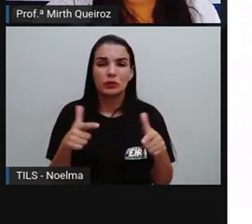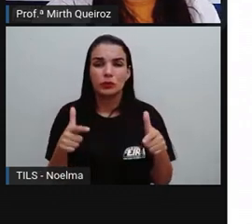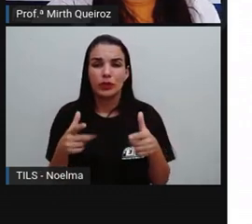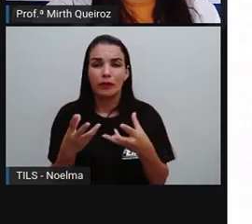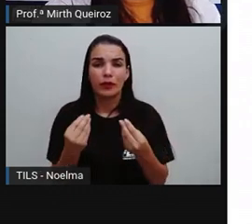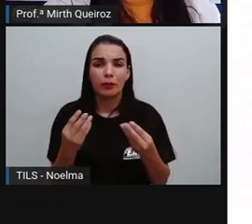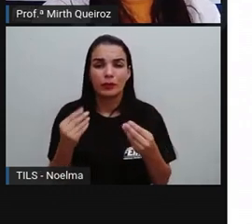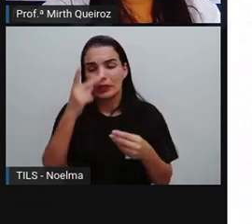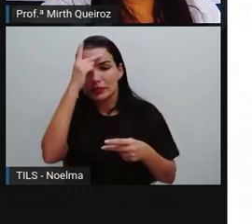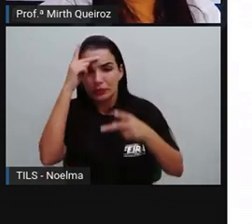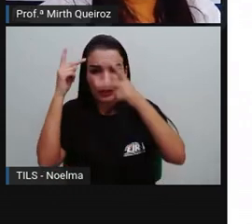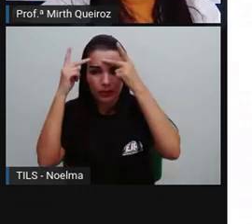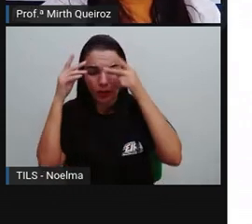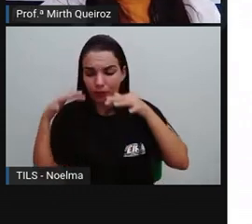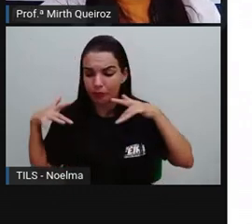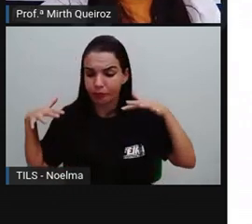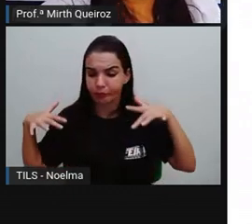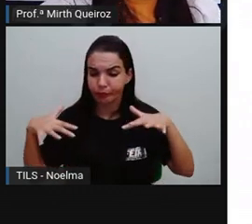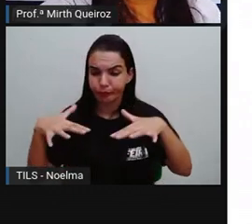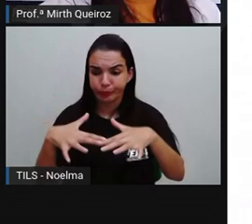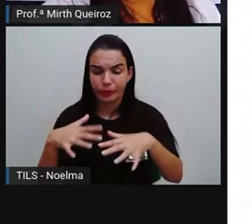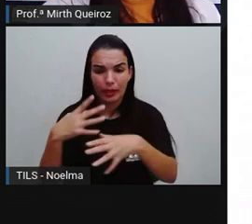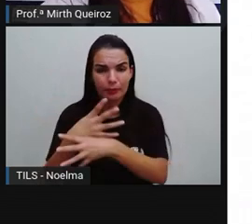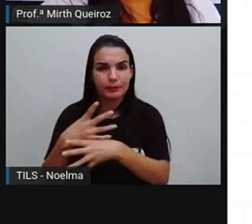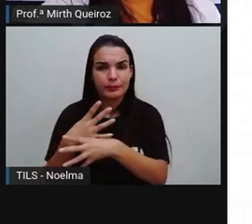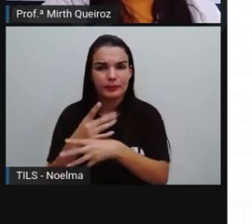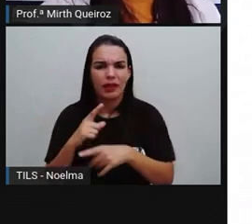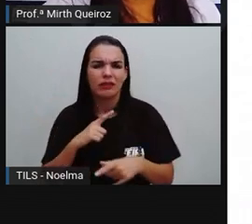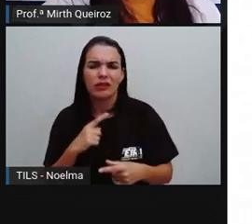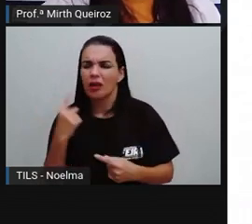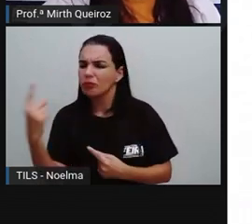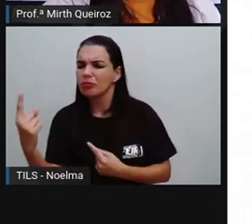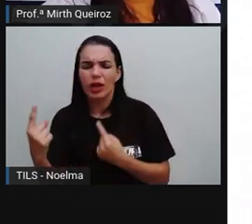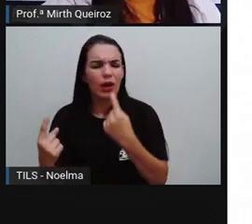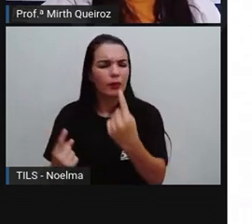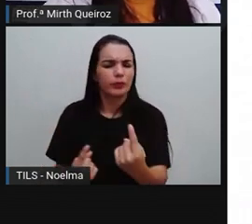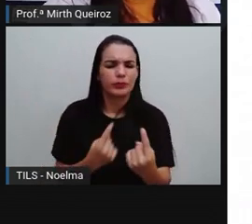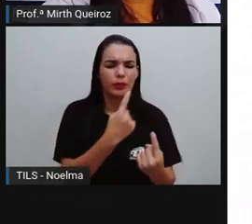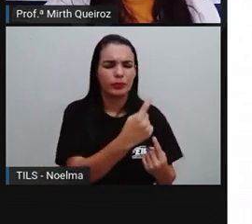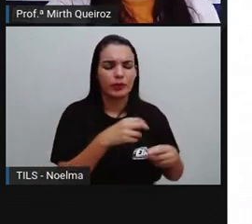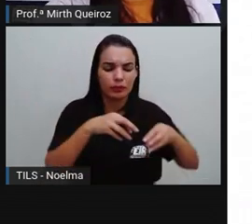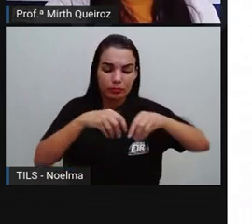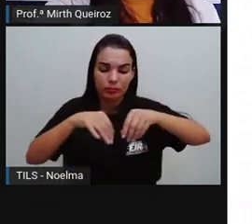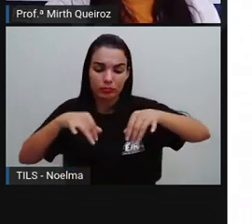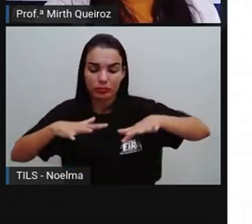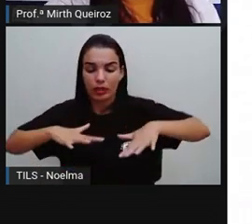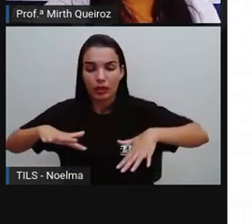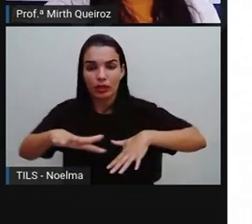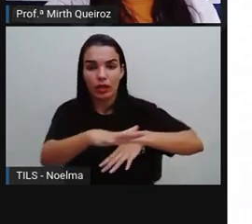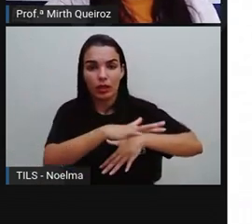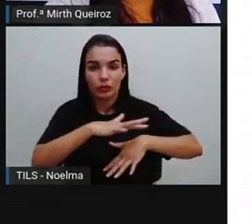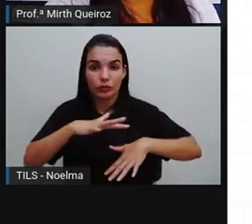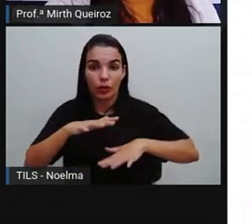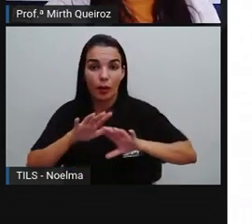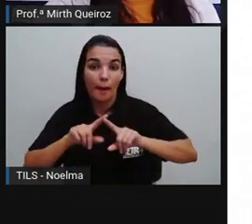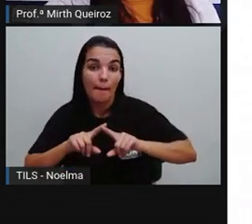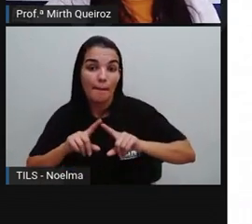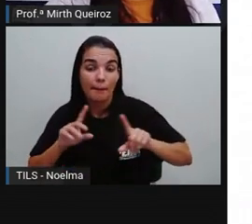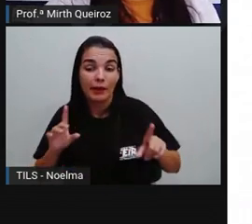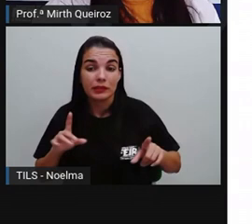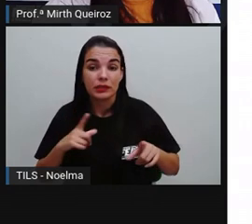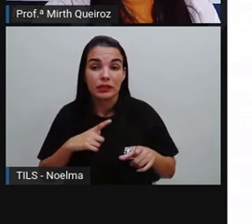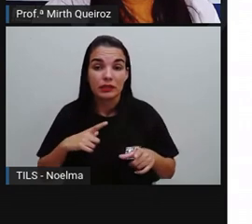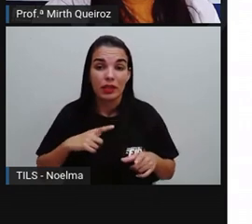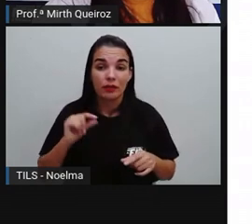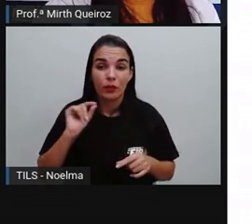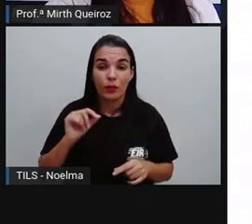português. Então, se tinha territórios ali, um ou outro começou a se desenvolver. Mesmo com o advento do